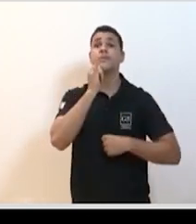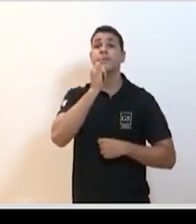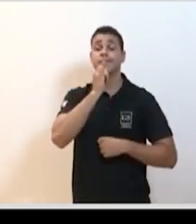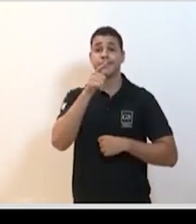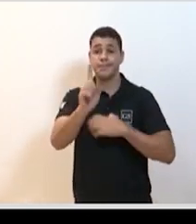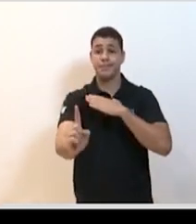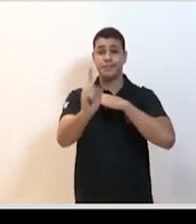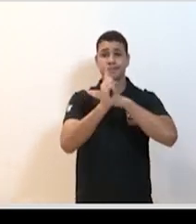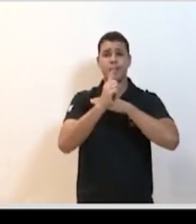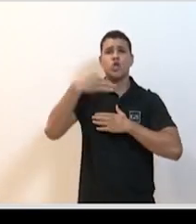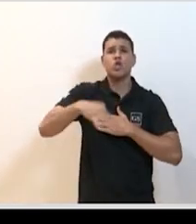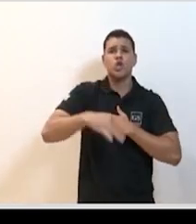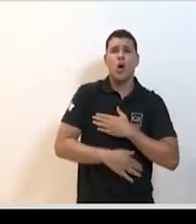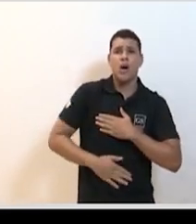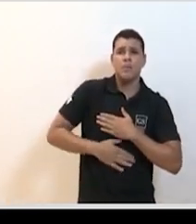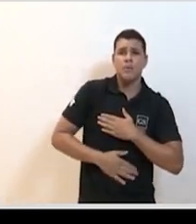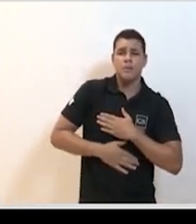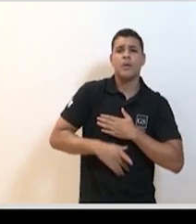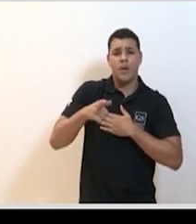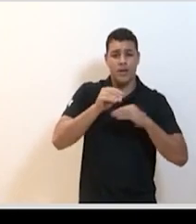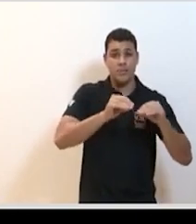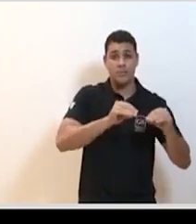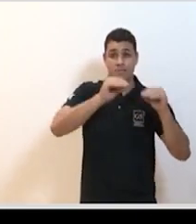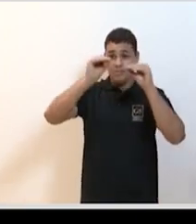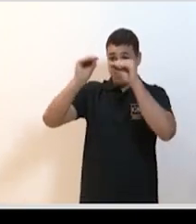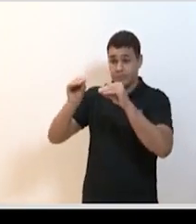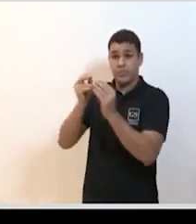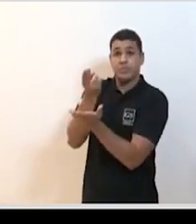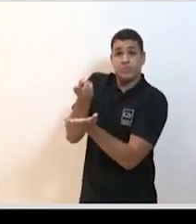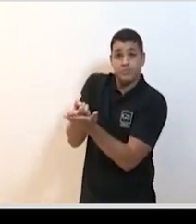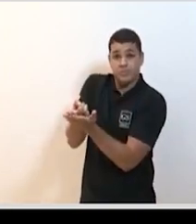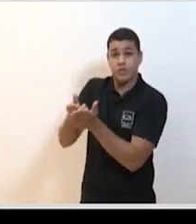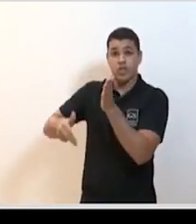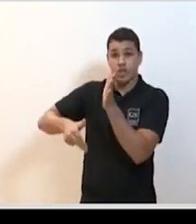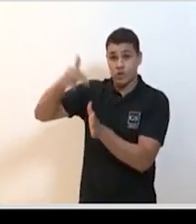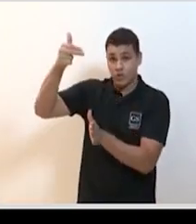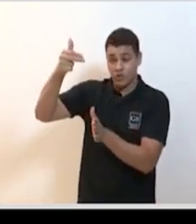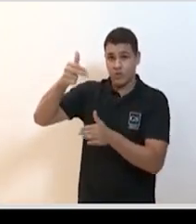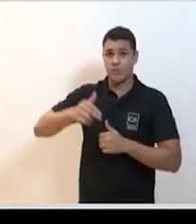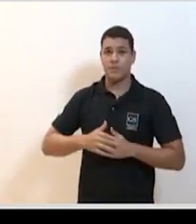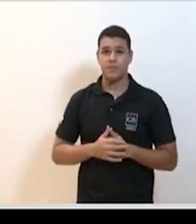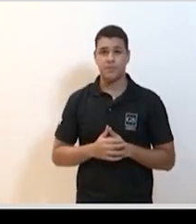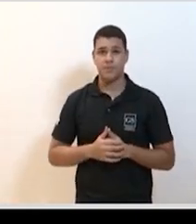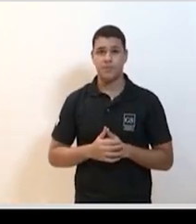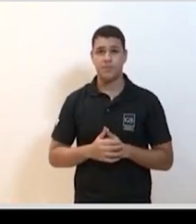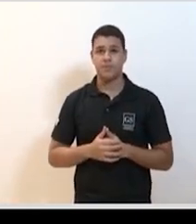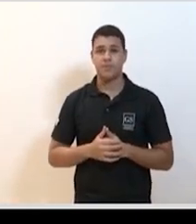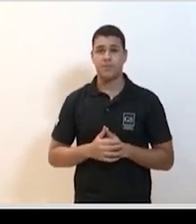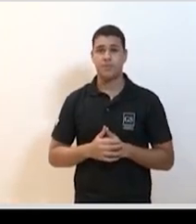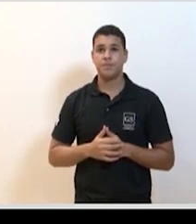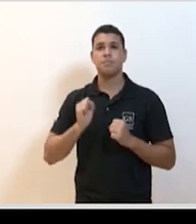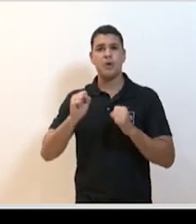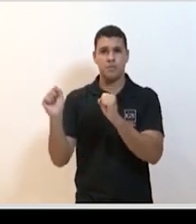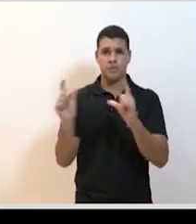com dor abdominal e ele foi transportado para uma unidade cirúrgica. Pode passar ao próximo. Pode passar? Pode